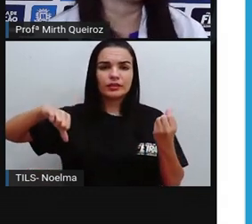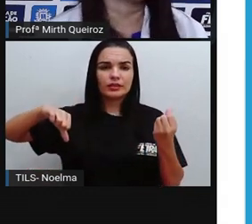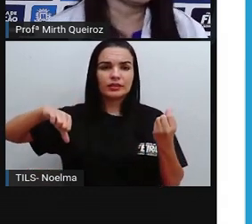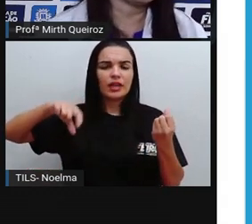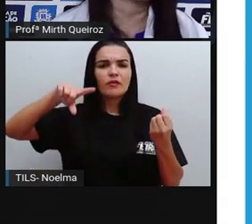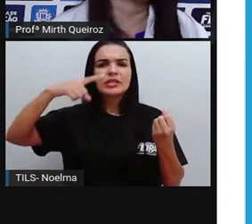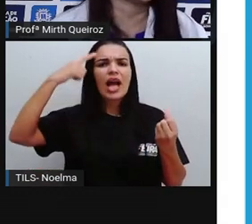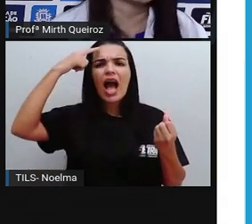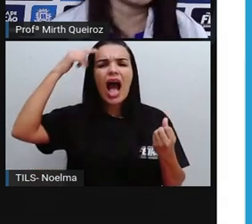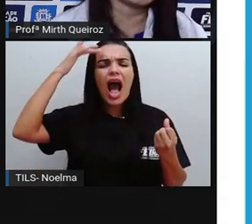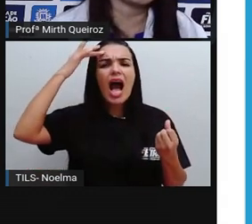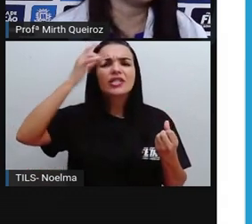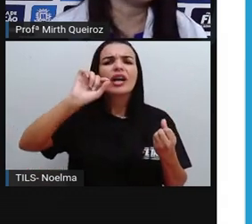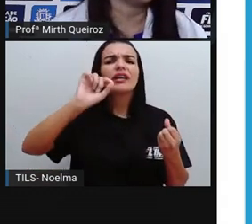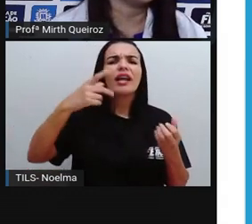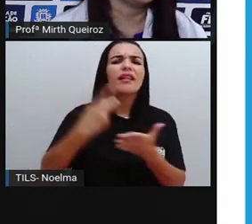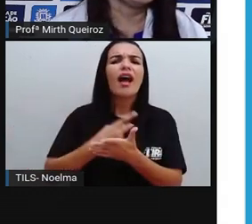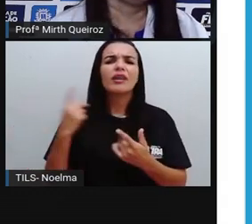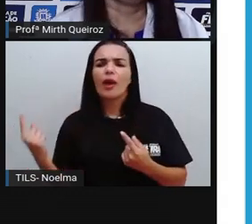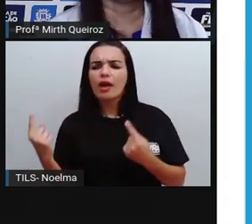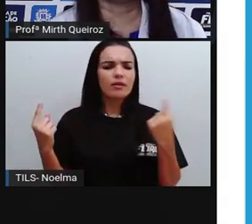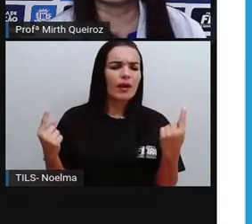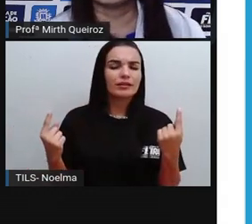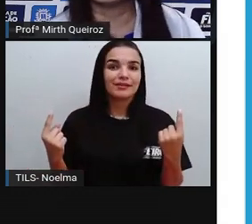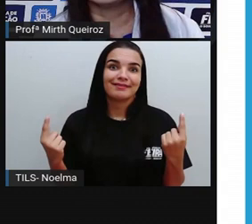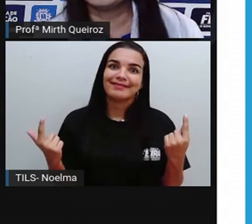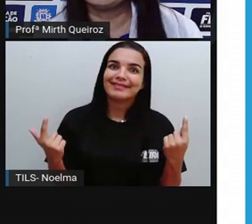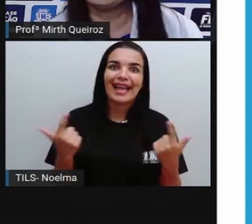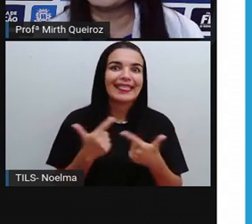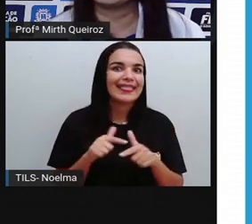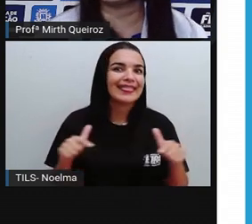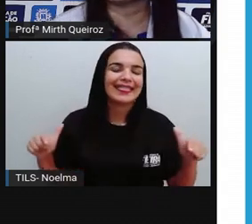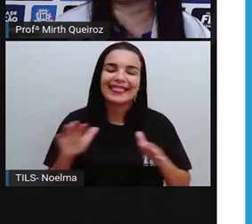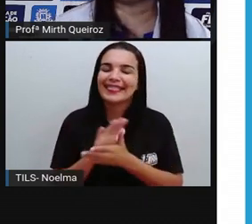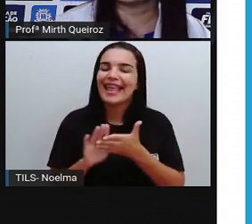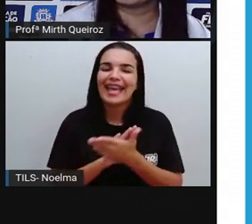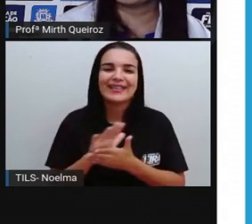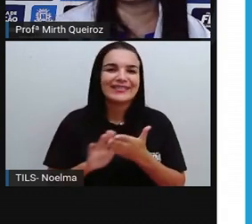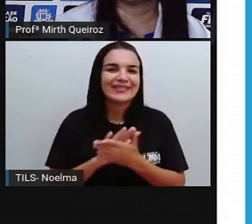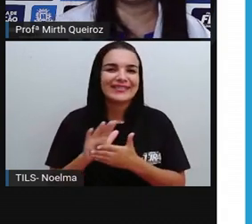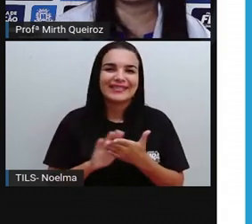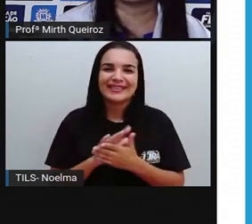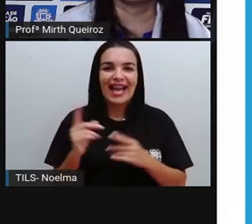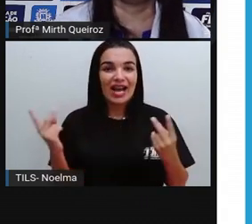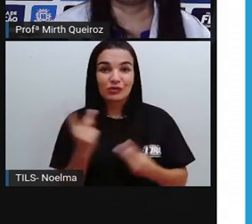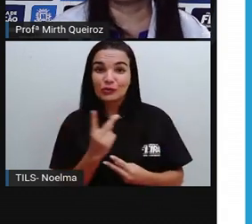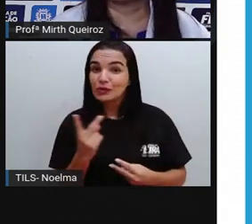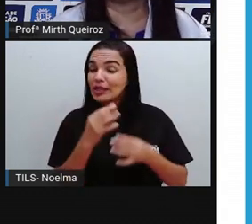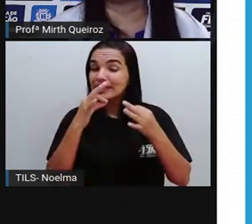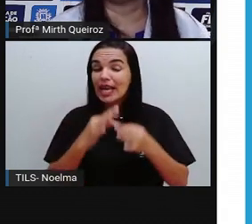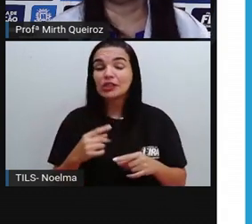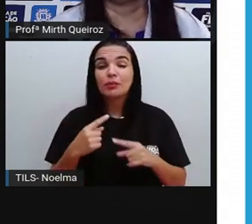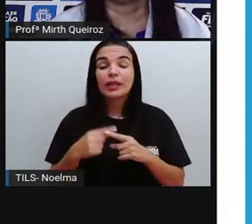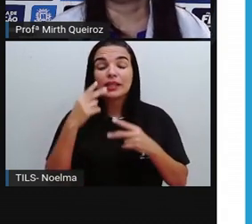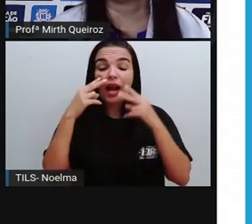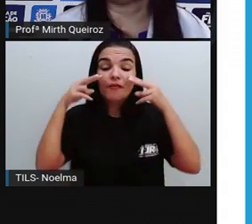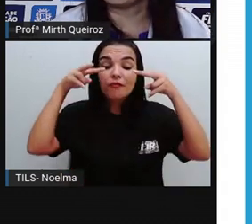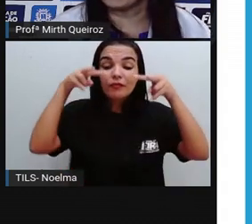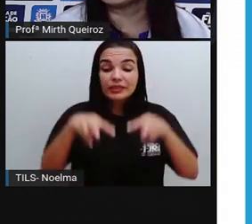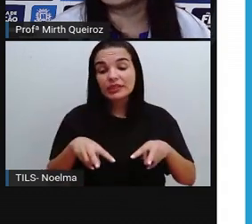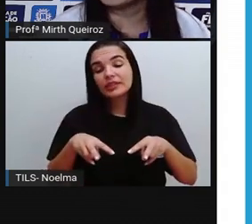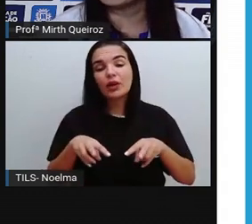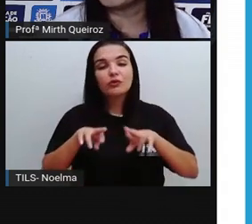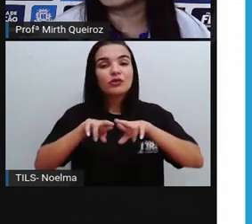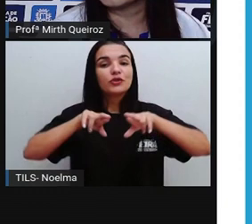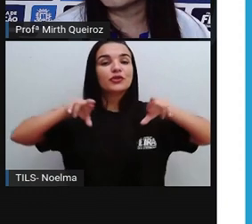que vocês acham que está errado? Neste caso, nenhum deles estão errados. Por quê? Porque estão de